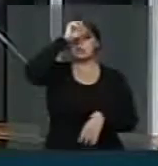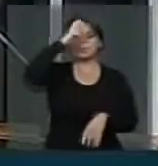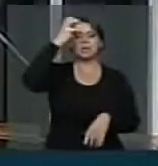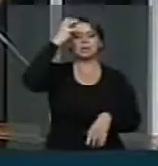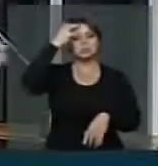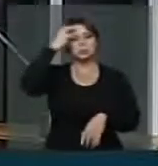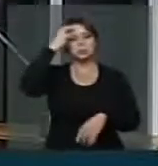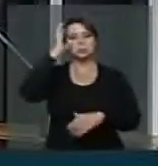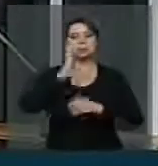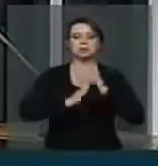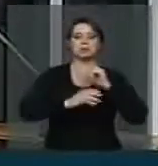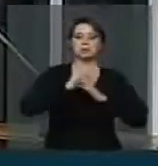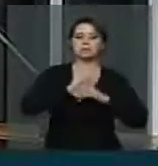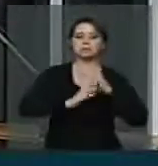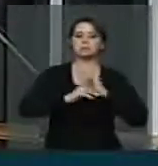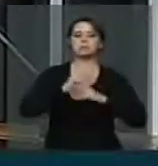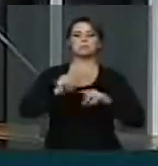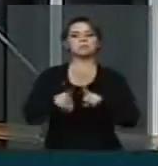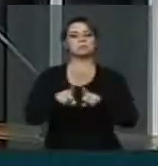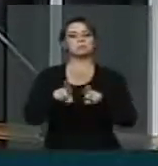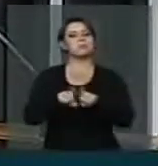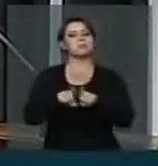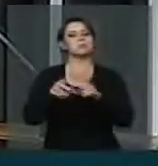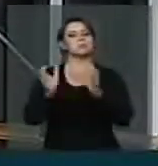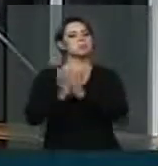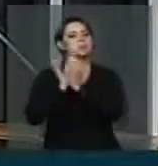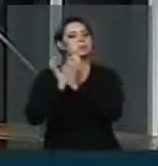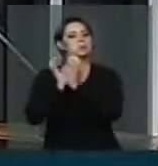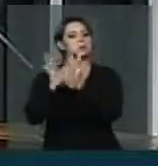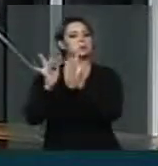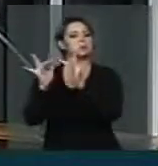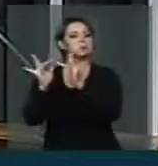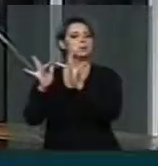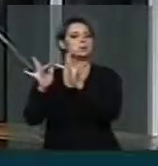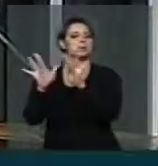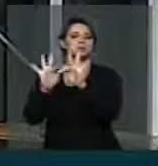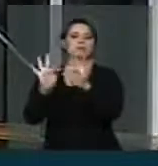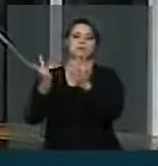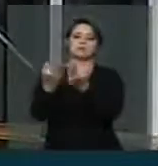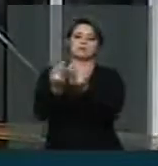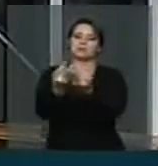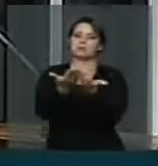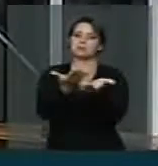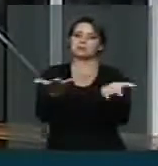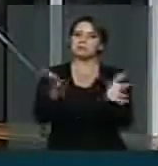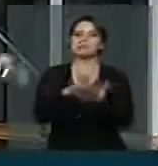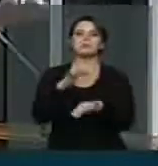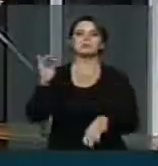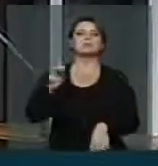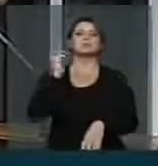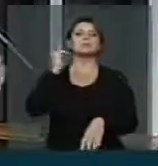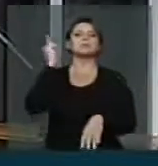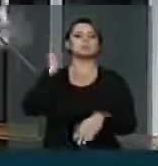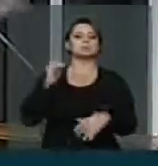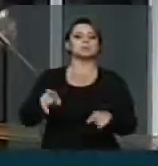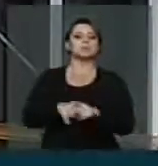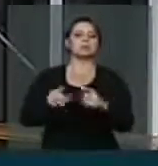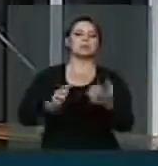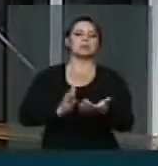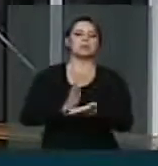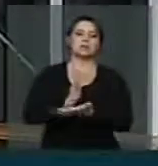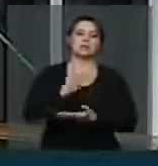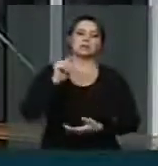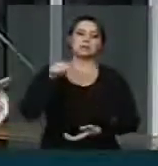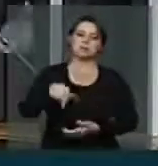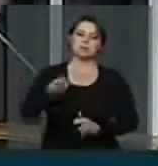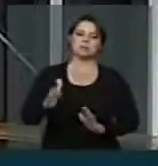atividade e convivência familiar. E temos também, como grande desafio, senhor presidente, aprovar nesta